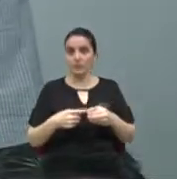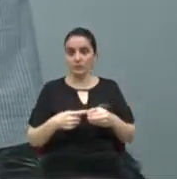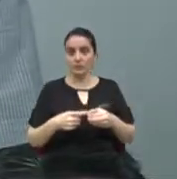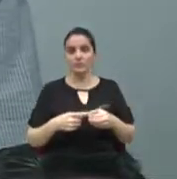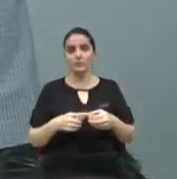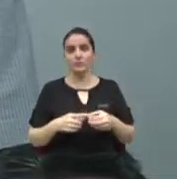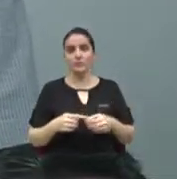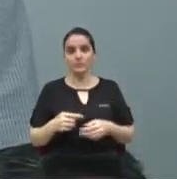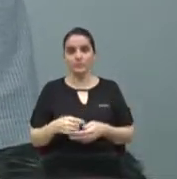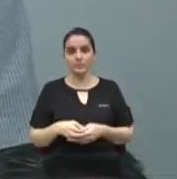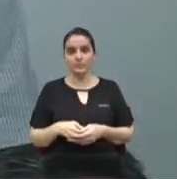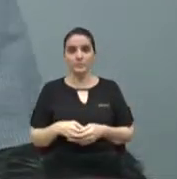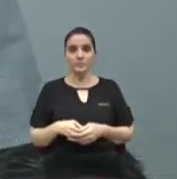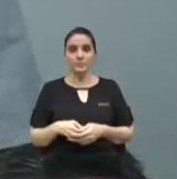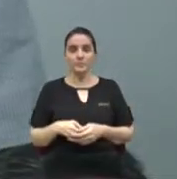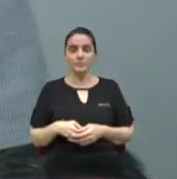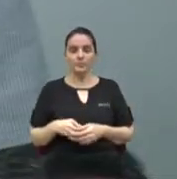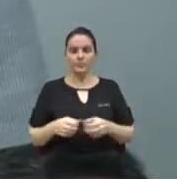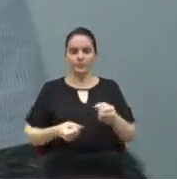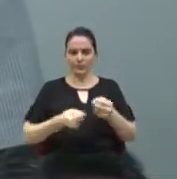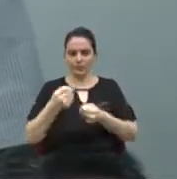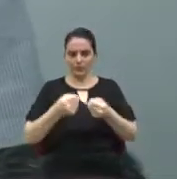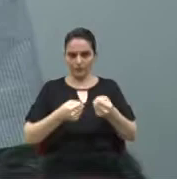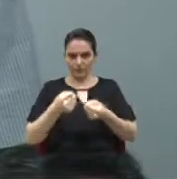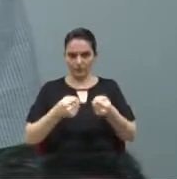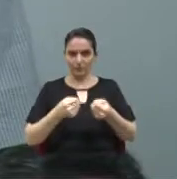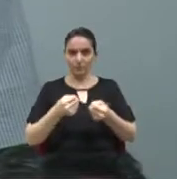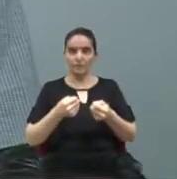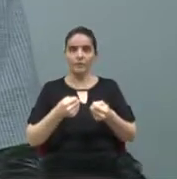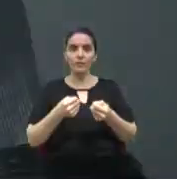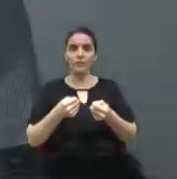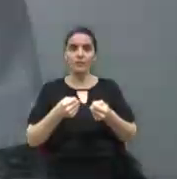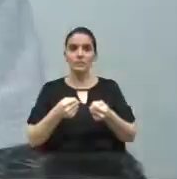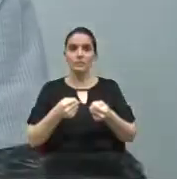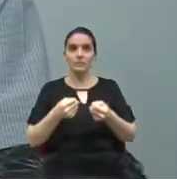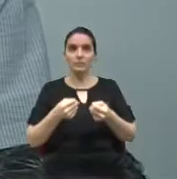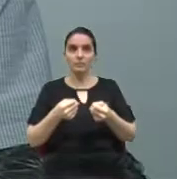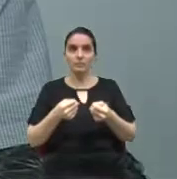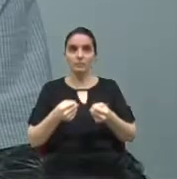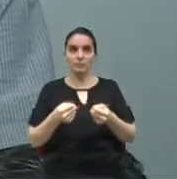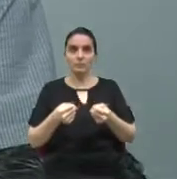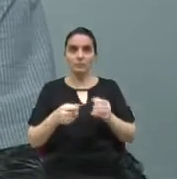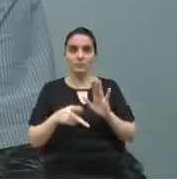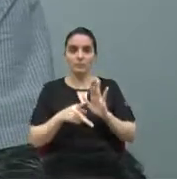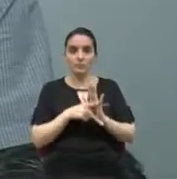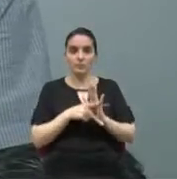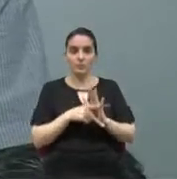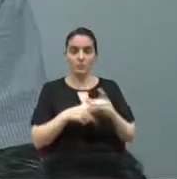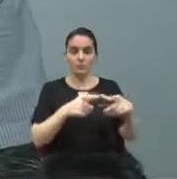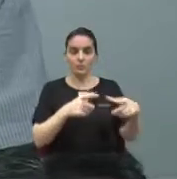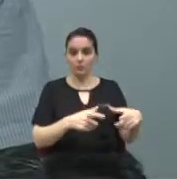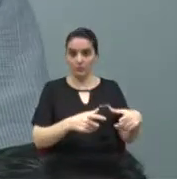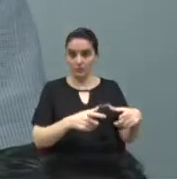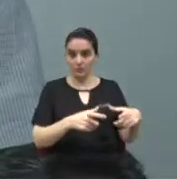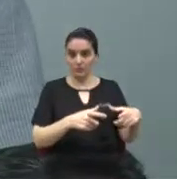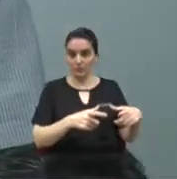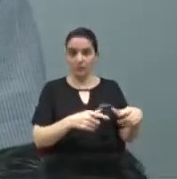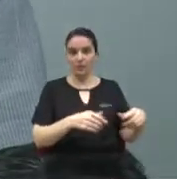outras vezes com veículos que estavam no pátio municipal,